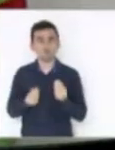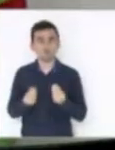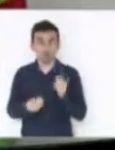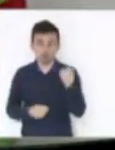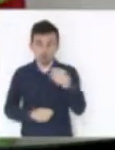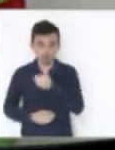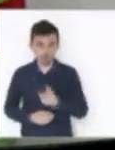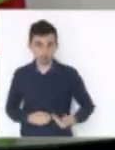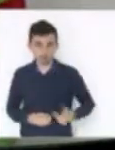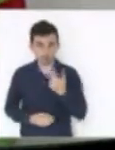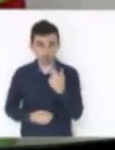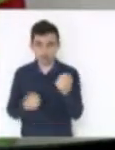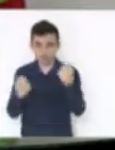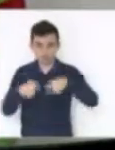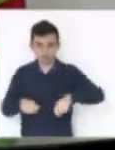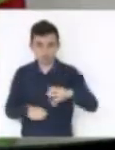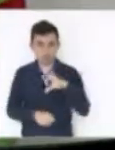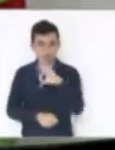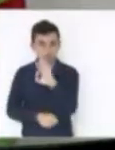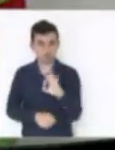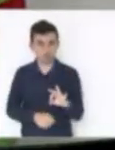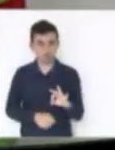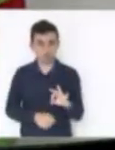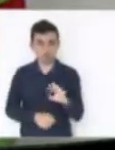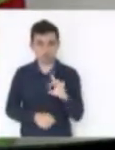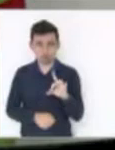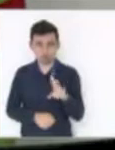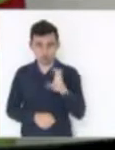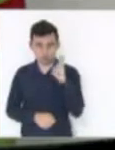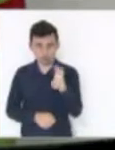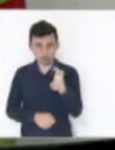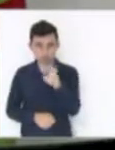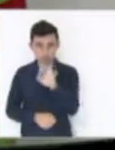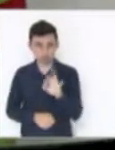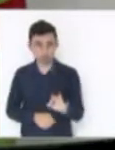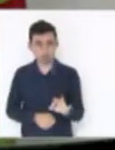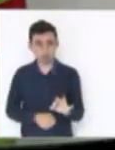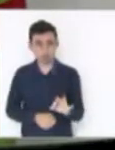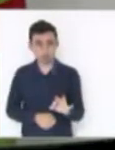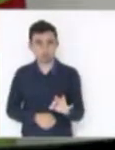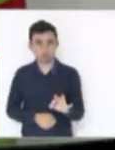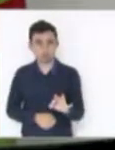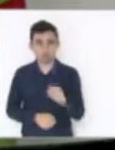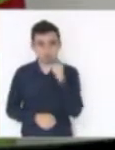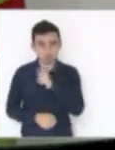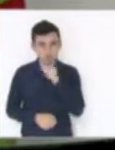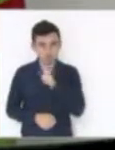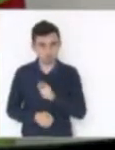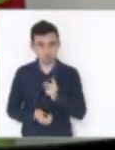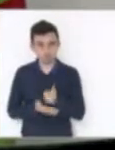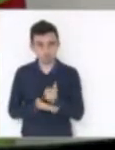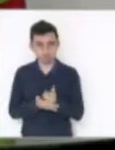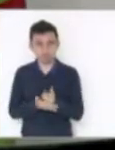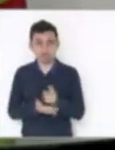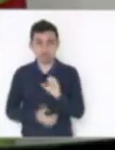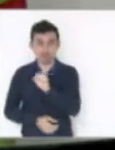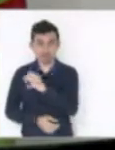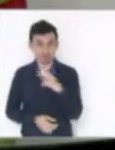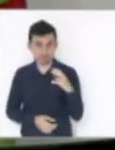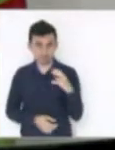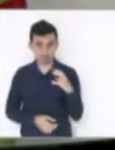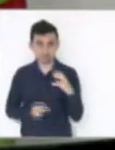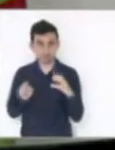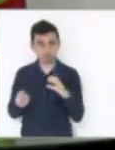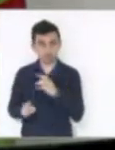diz que não precisa 9%, apenas 5% para sustentar o SC Saúde,